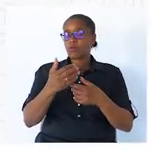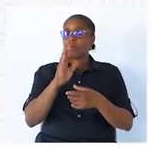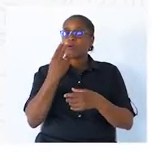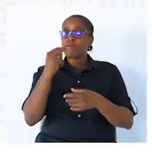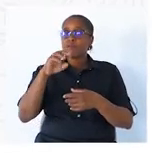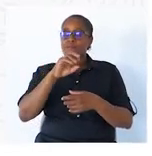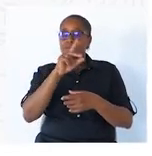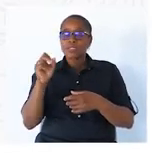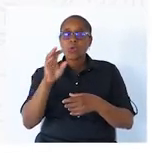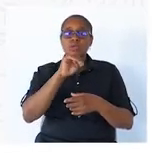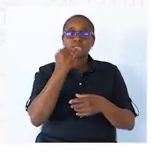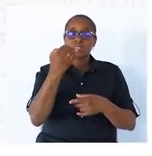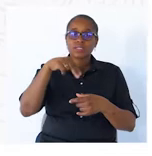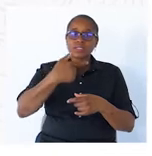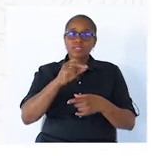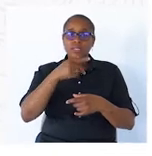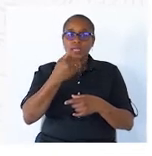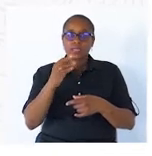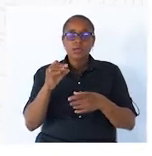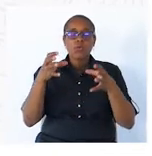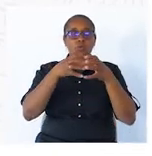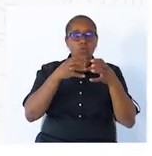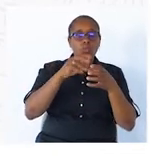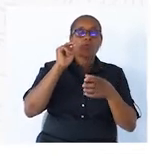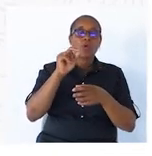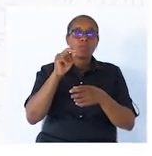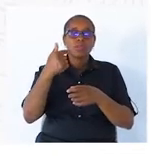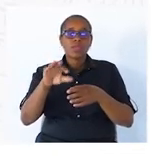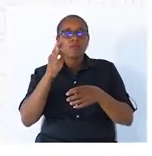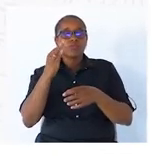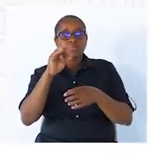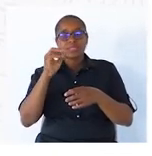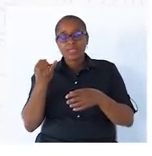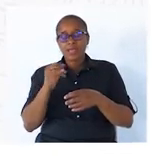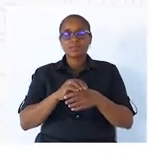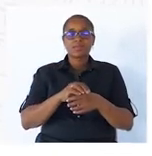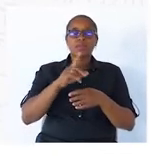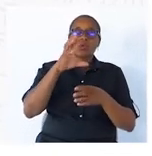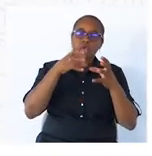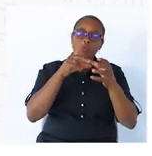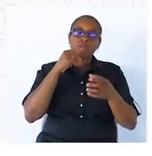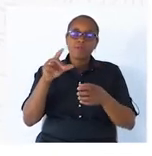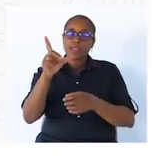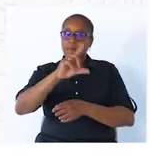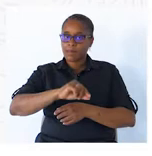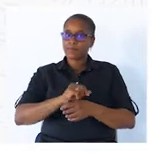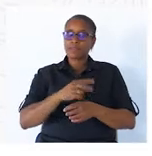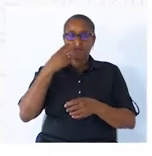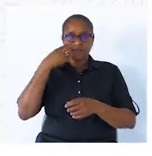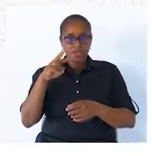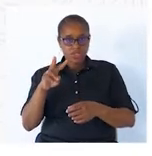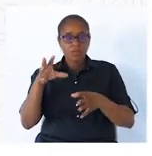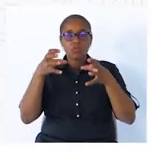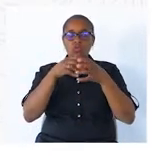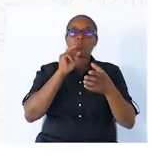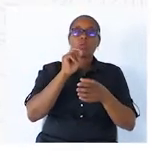sintática. O grupo nominal desempenha sua função sintática. E o grupo verbal também. Vejamos. Vejamos.